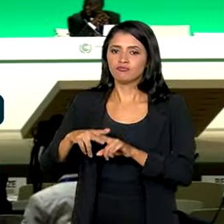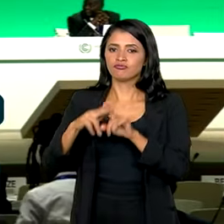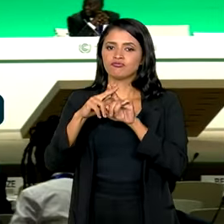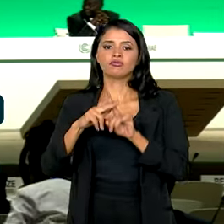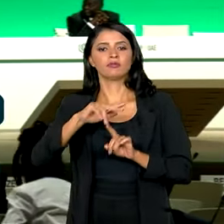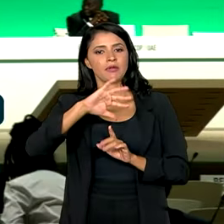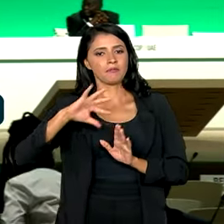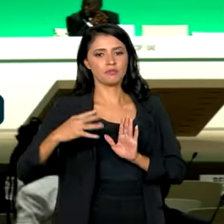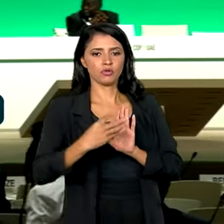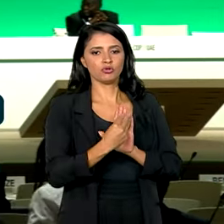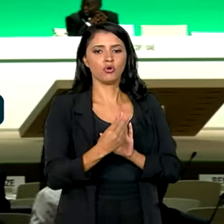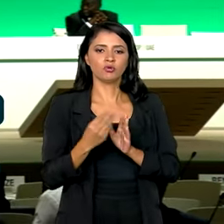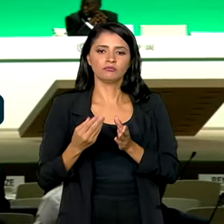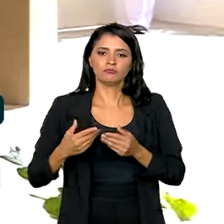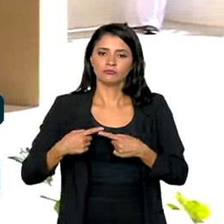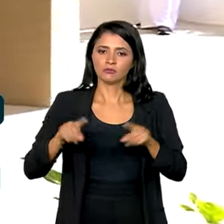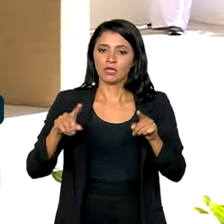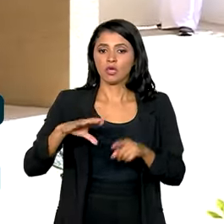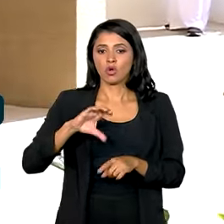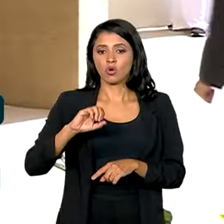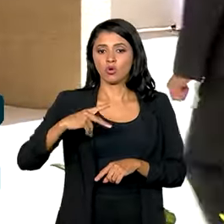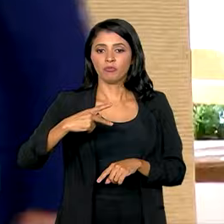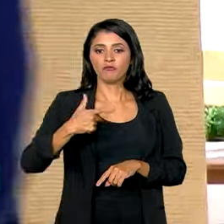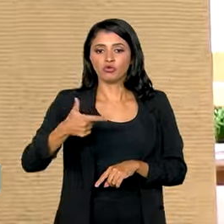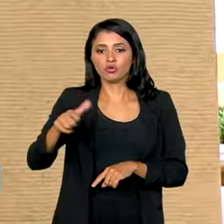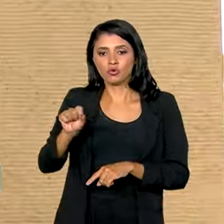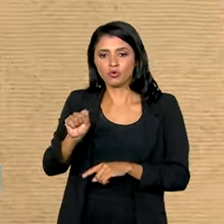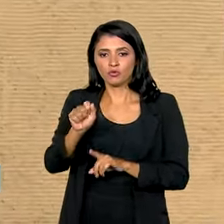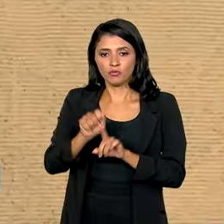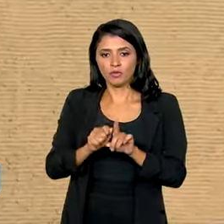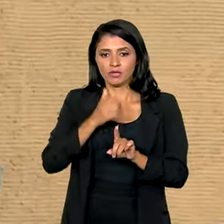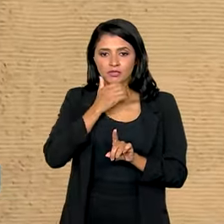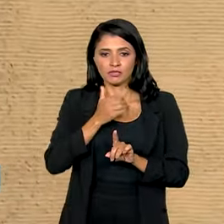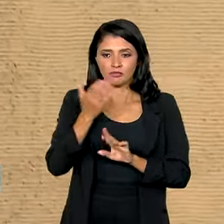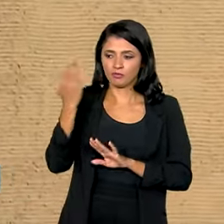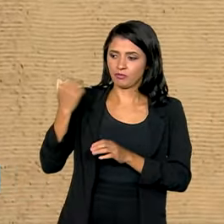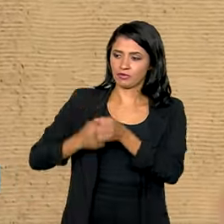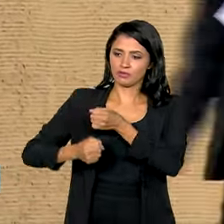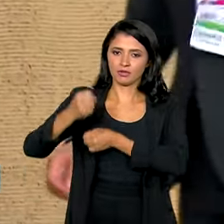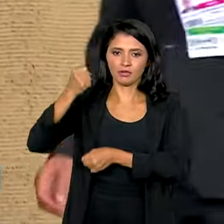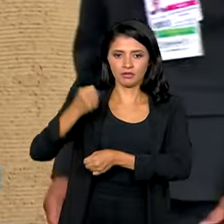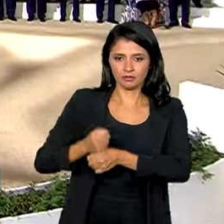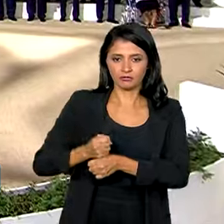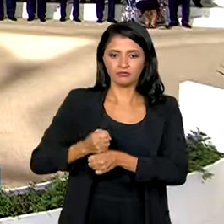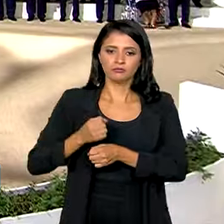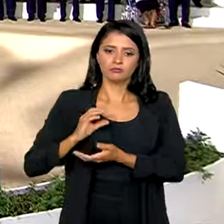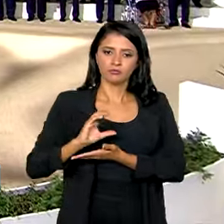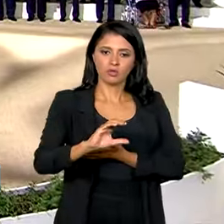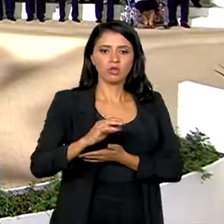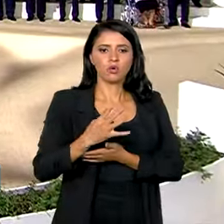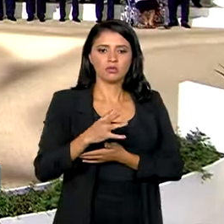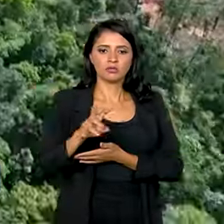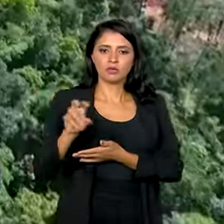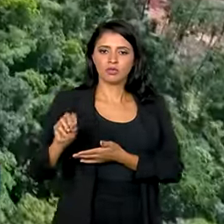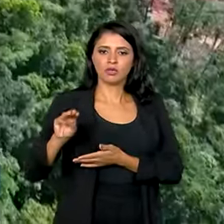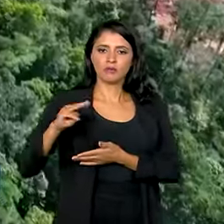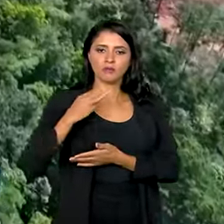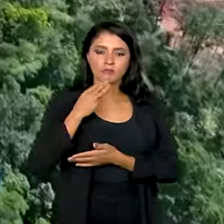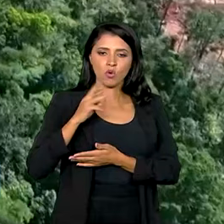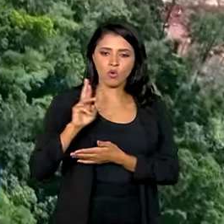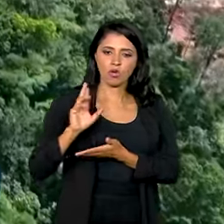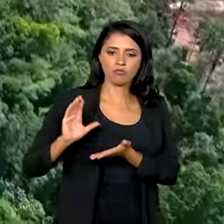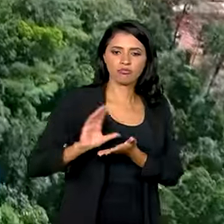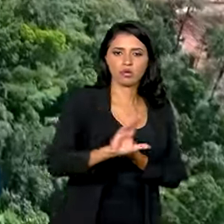lançado durante a COP28 em dezembro passado e que destinou 450 milhões de reais para